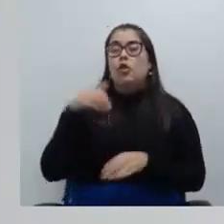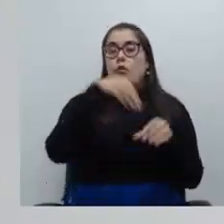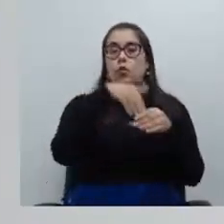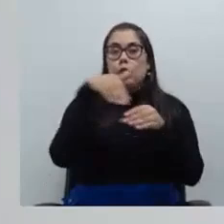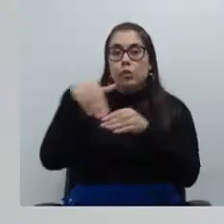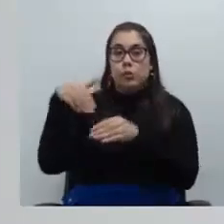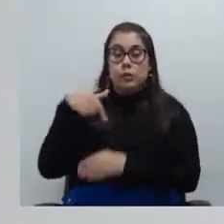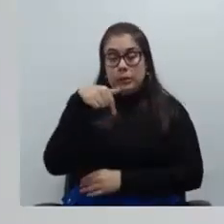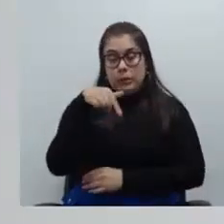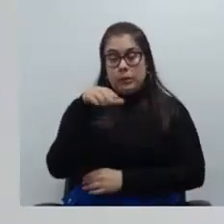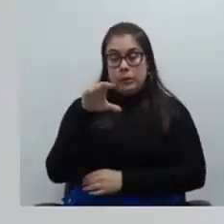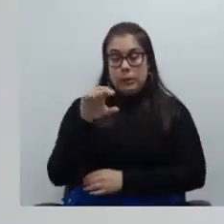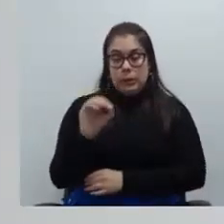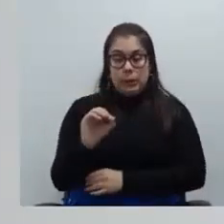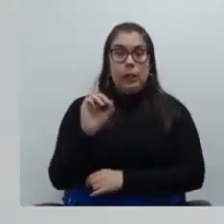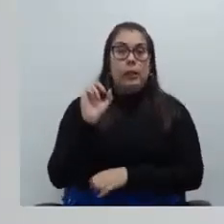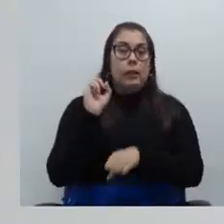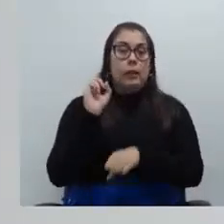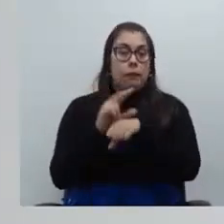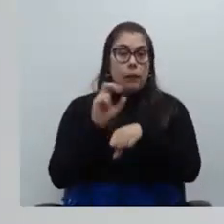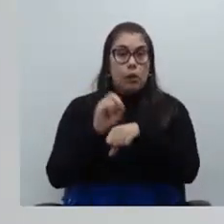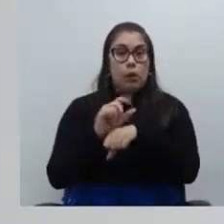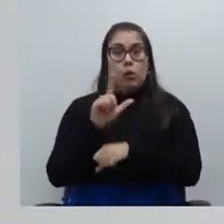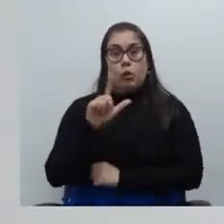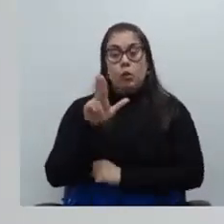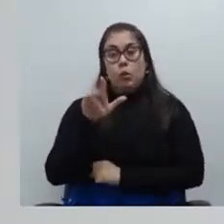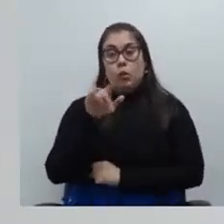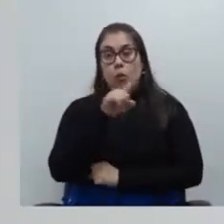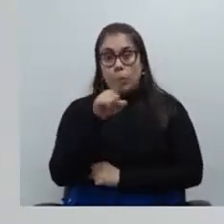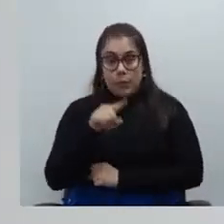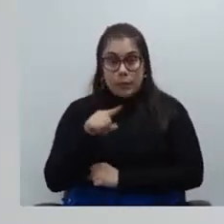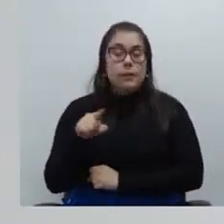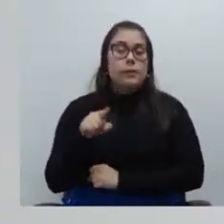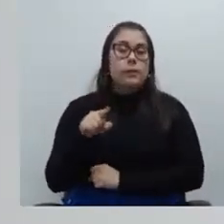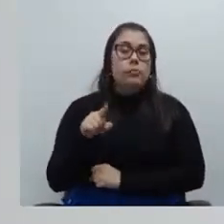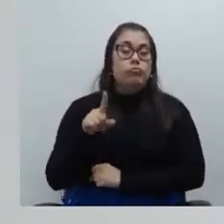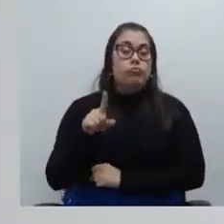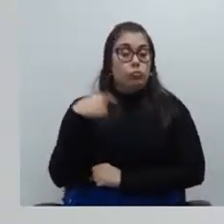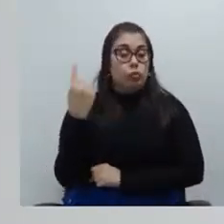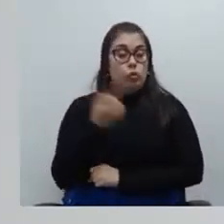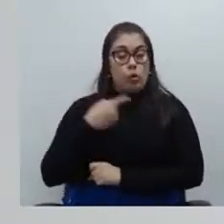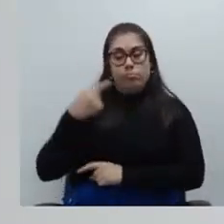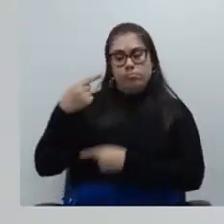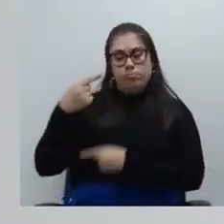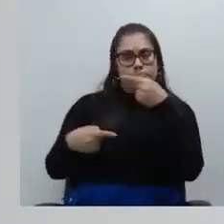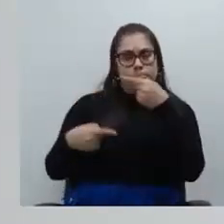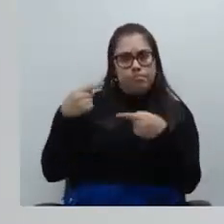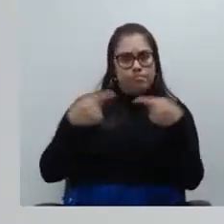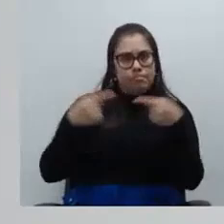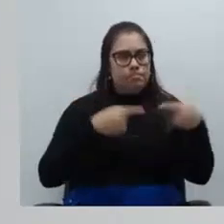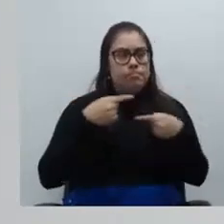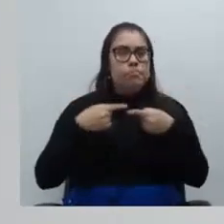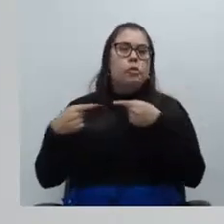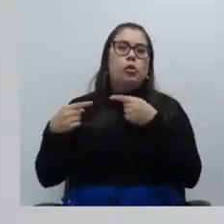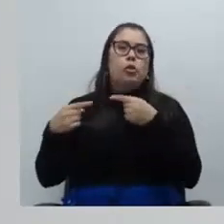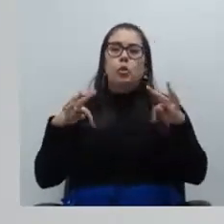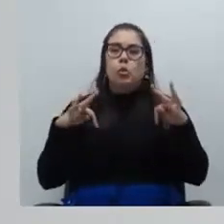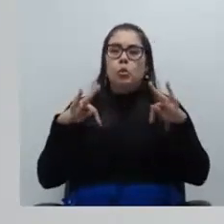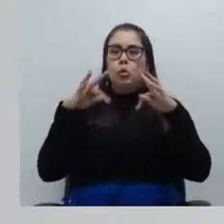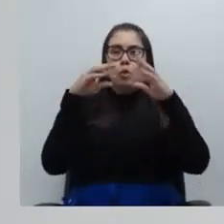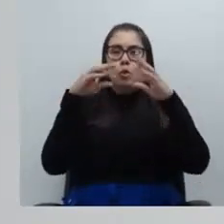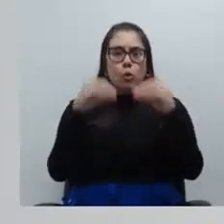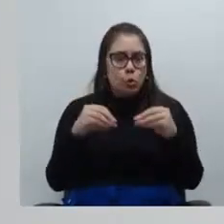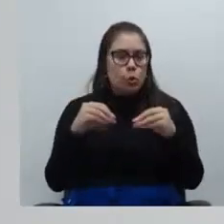conselheiro Luiz Eduardo trouxe na semana passada estamos discutindo todos os cargos disponíveis deste